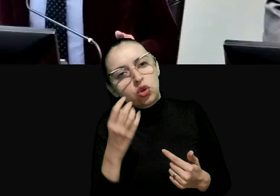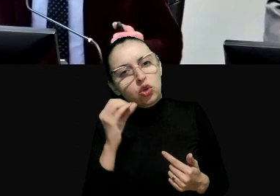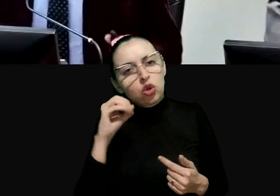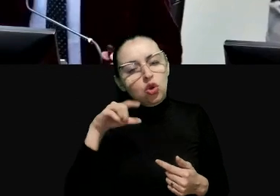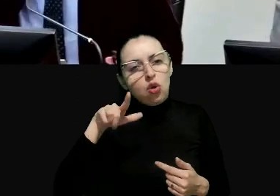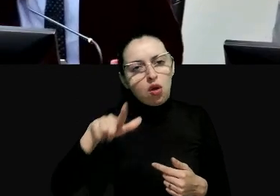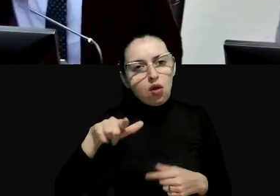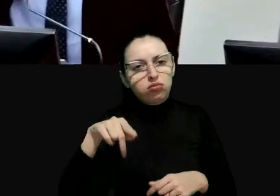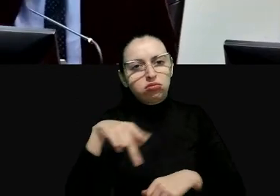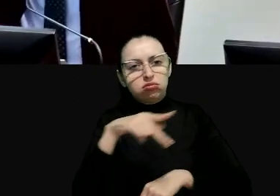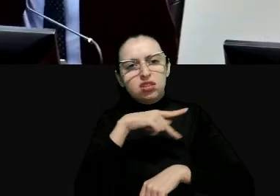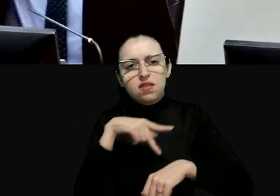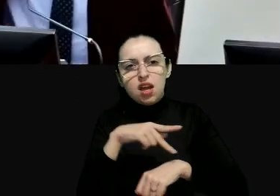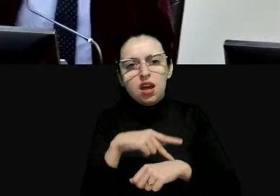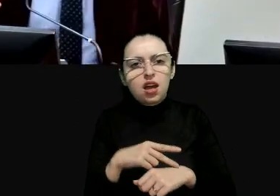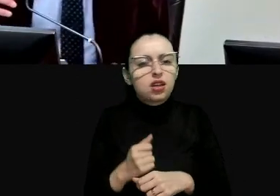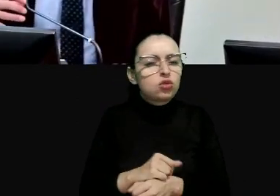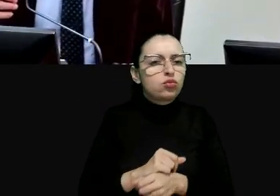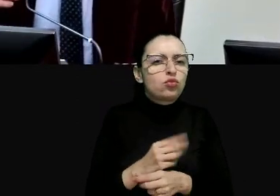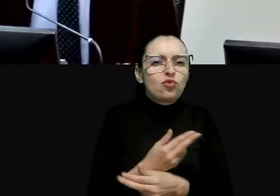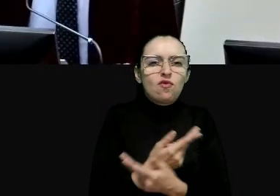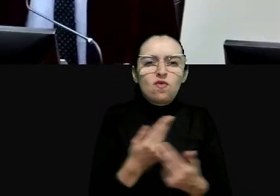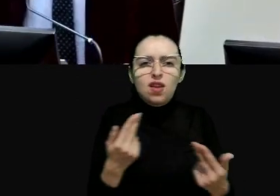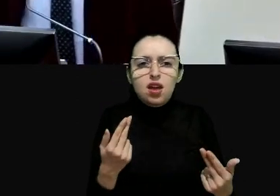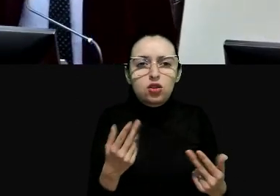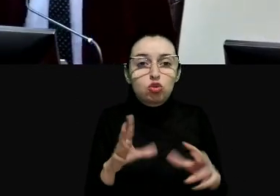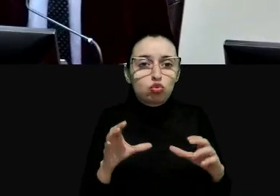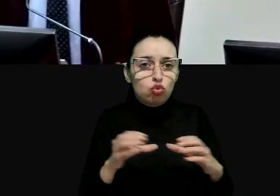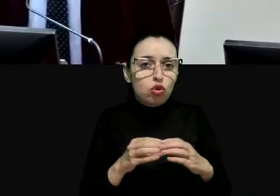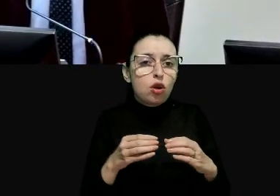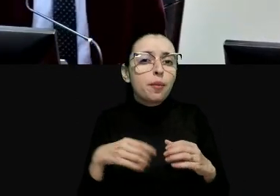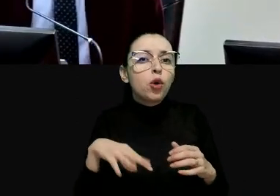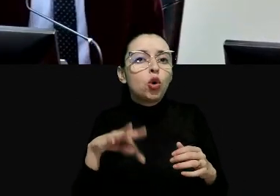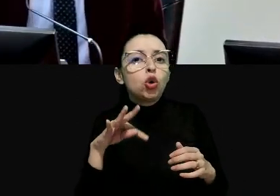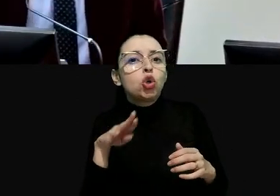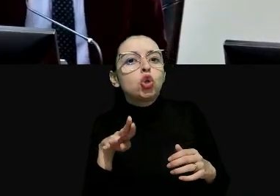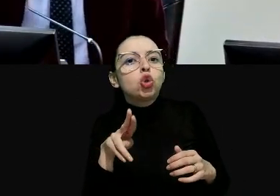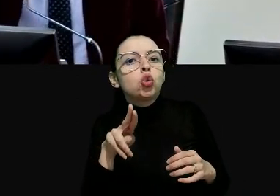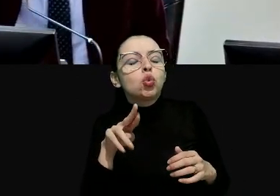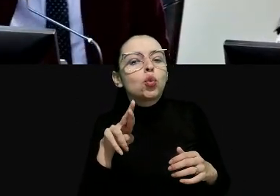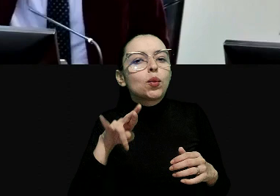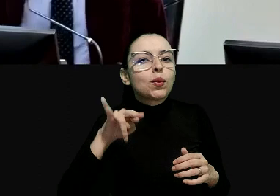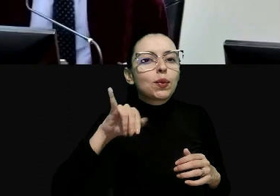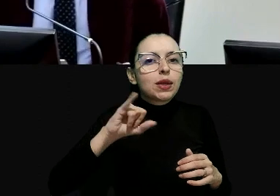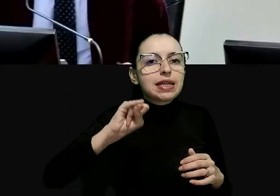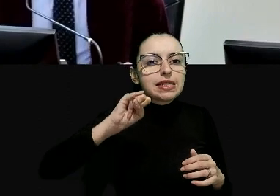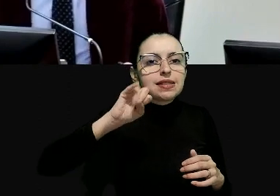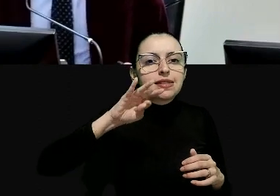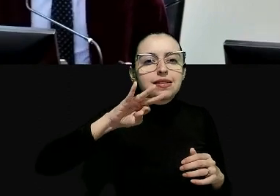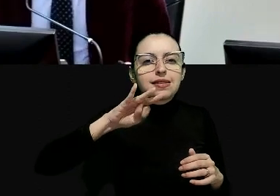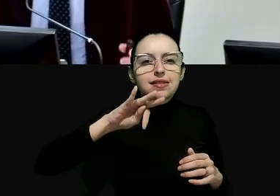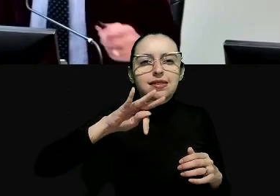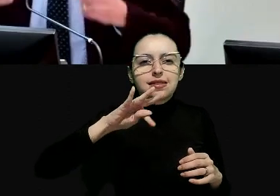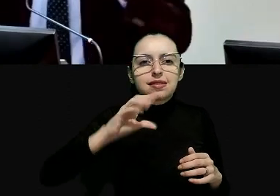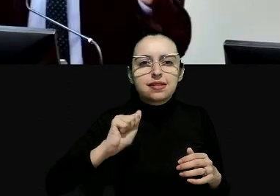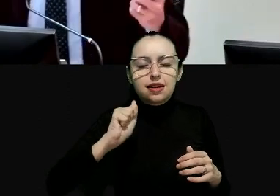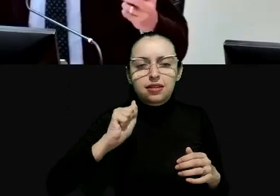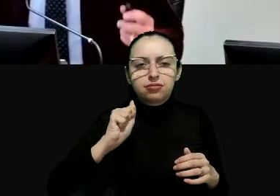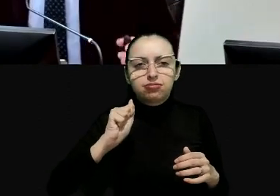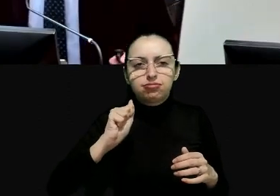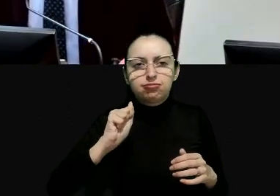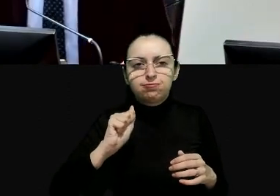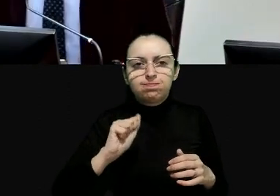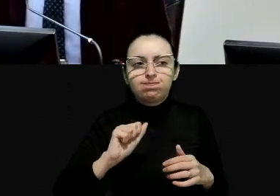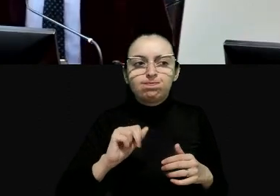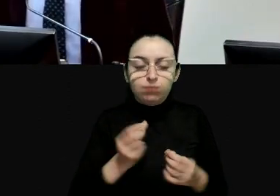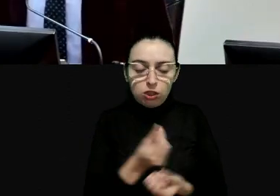brasileiros e houve um grupo de juristas como Jorge Capizzo é gente com muita imaginación jurídica e também como muito